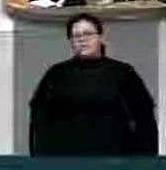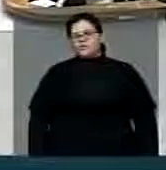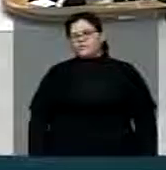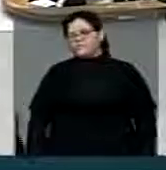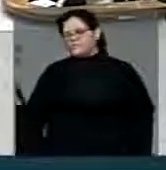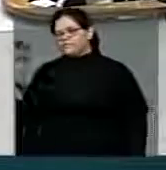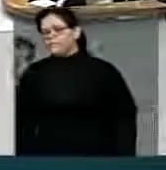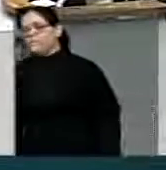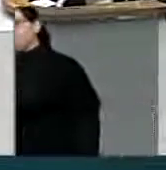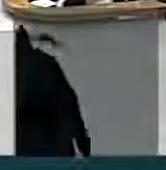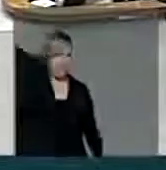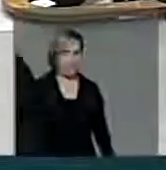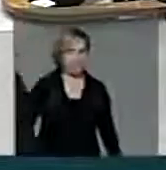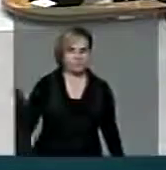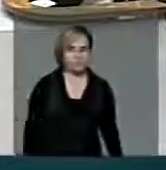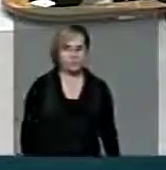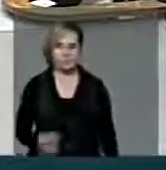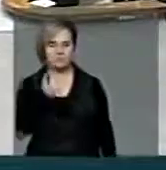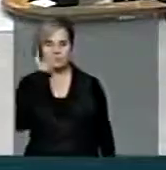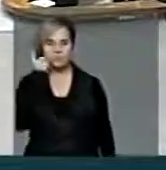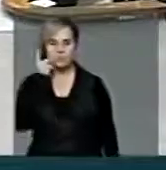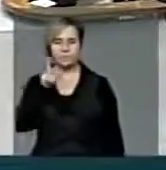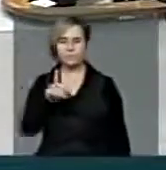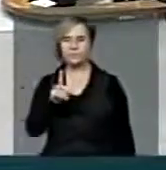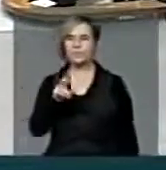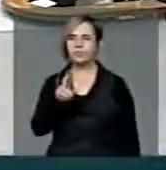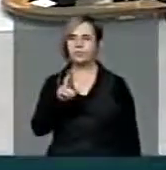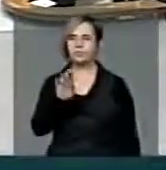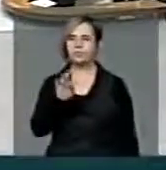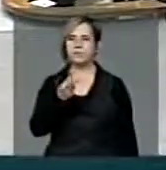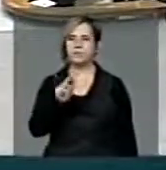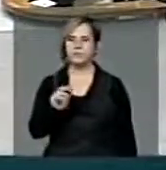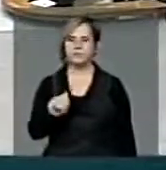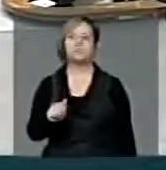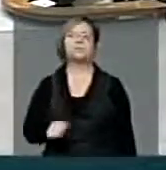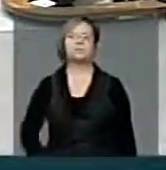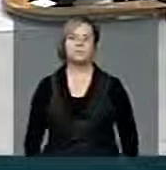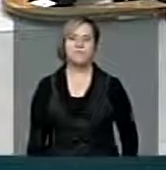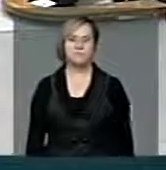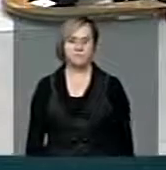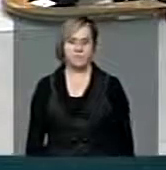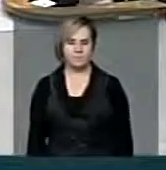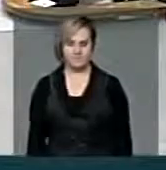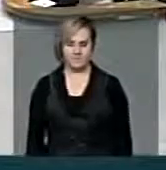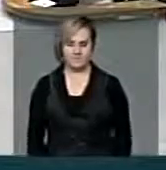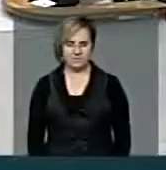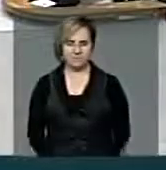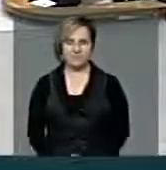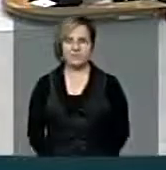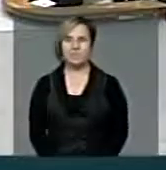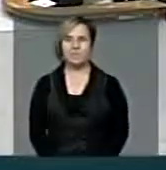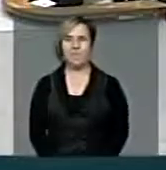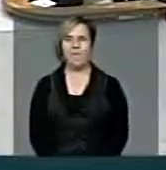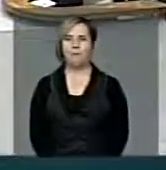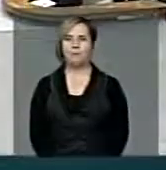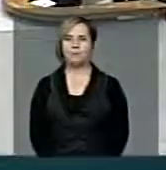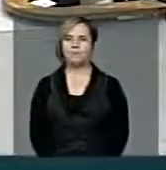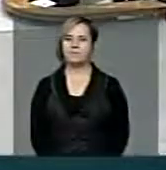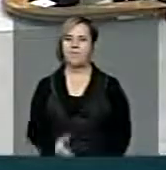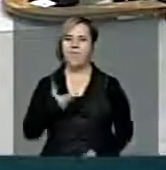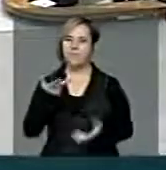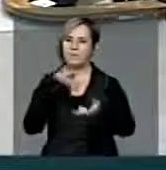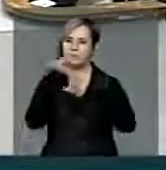Depois do deputado querido. Obrigado, obrigado presidente e colegas parlamentares. Quero fazer dois